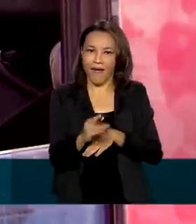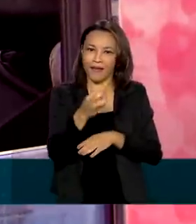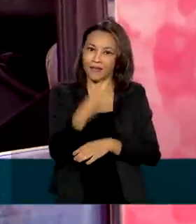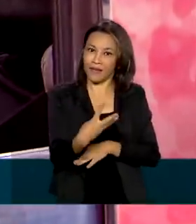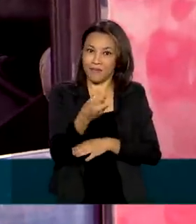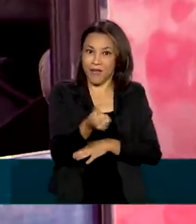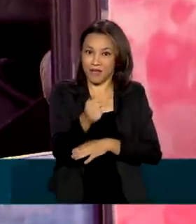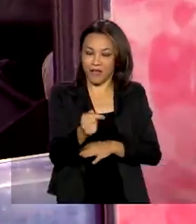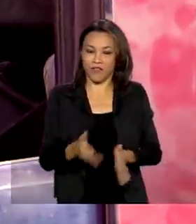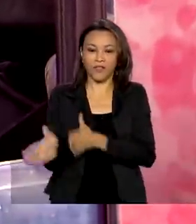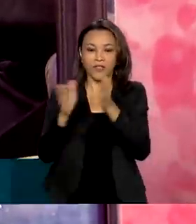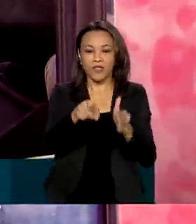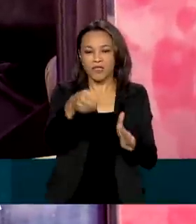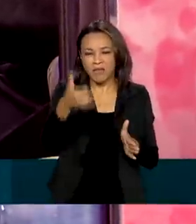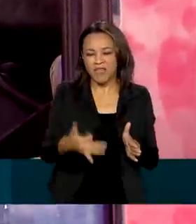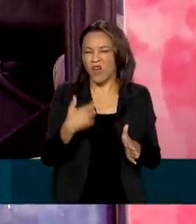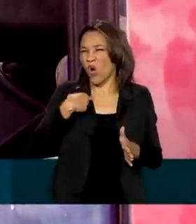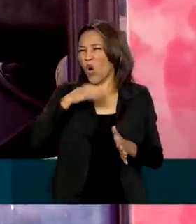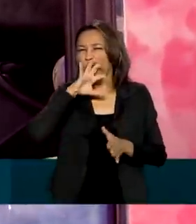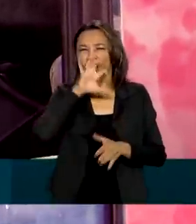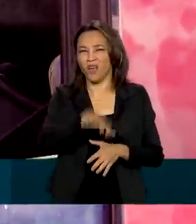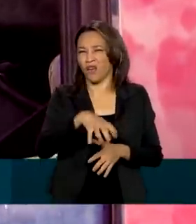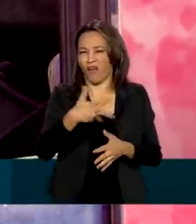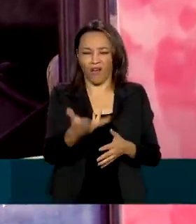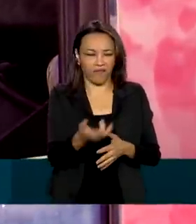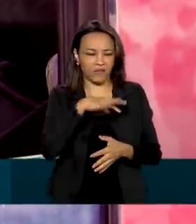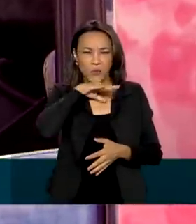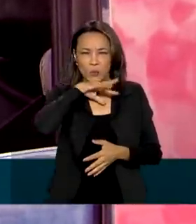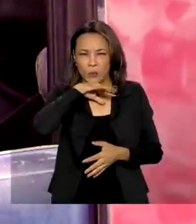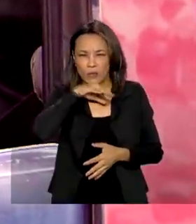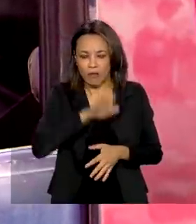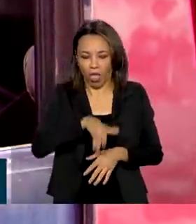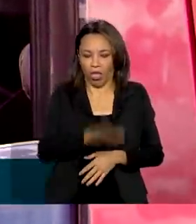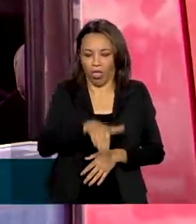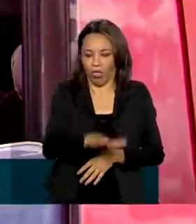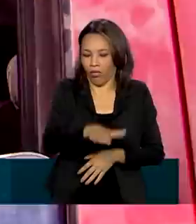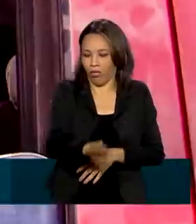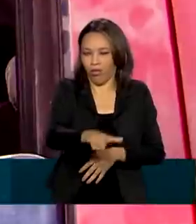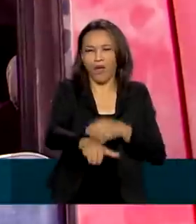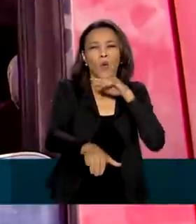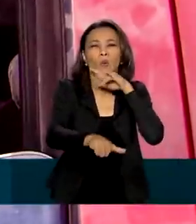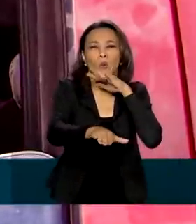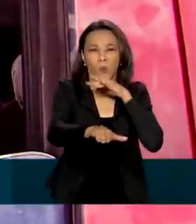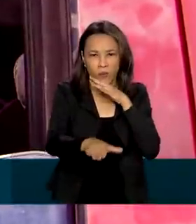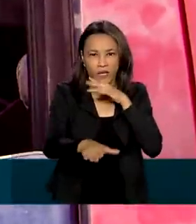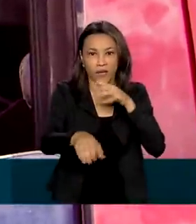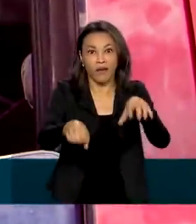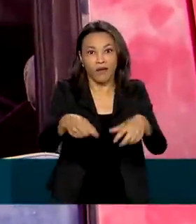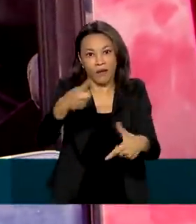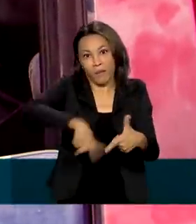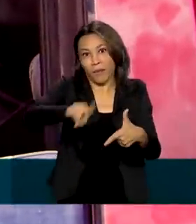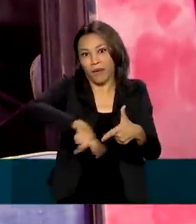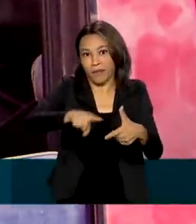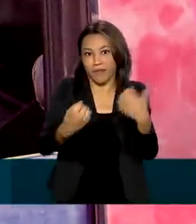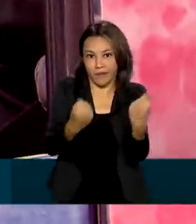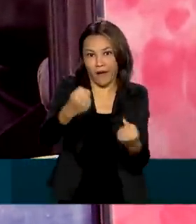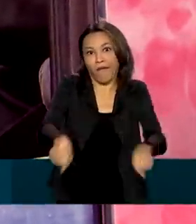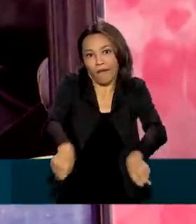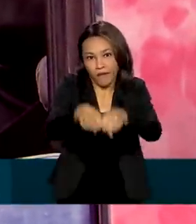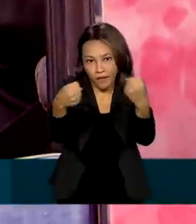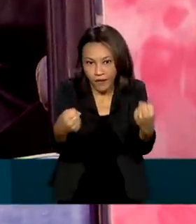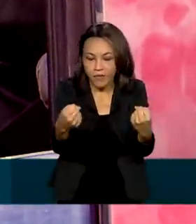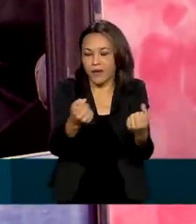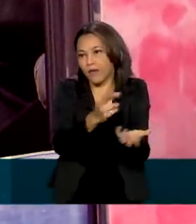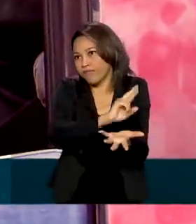Horrível, né? Muito buraco, costela de massa, costelinha, né? Muito ruim para a gente. Estraga o carro, quebra o carro, né? E